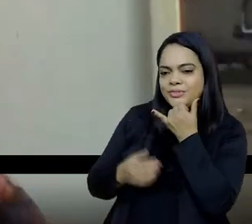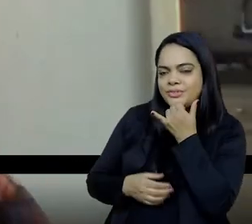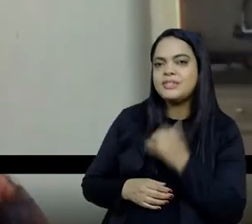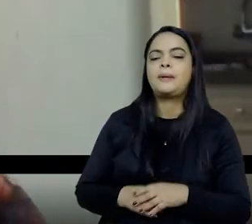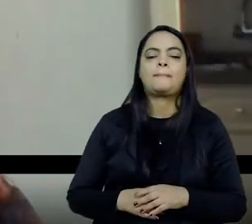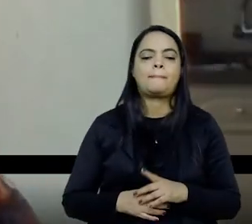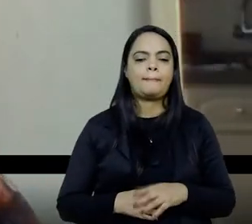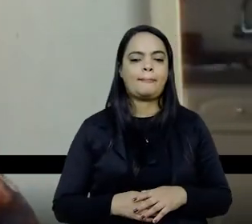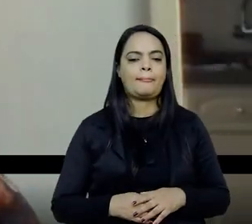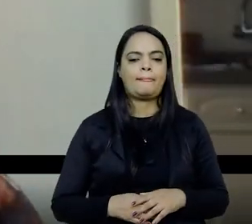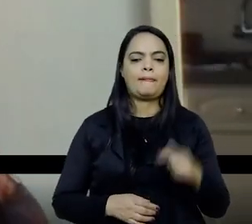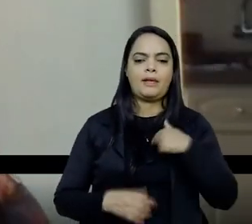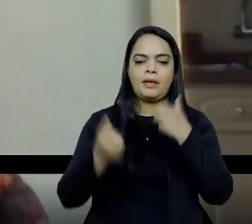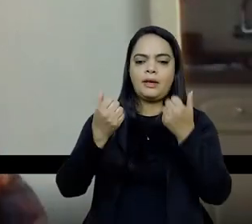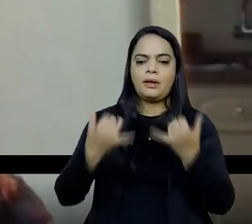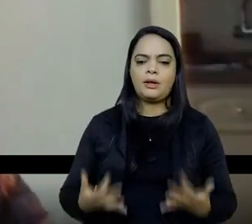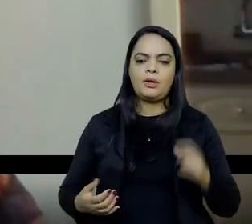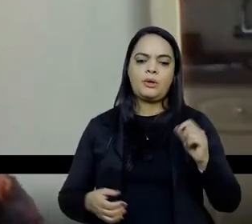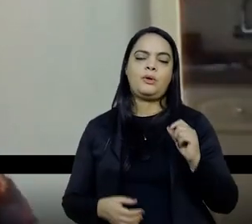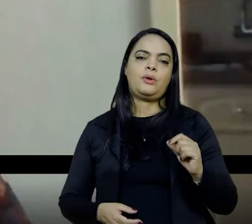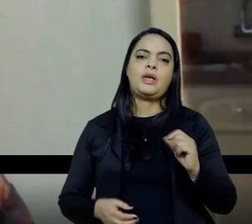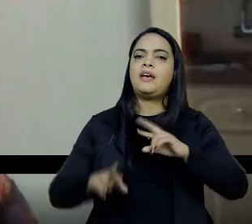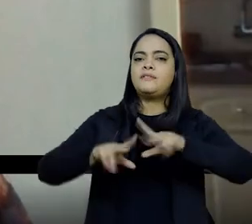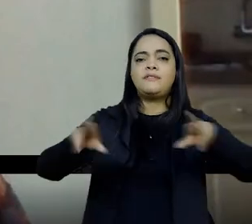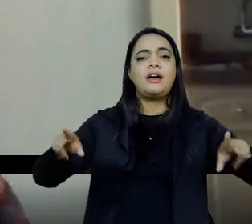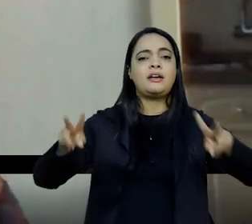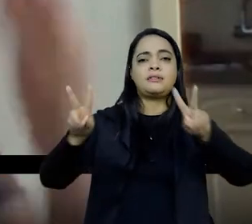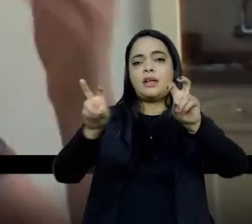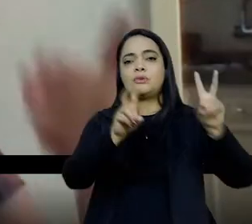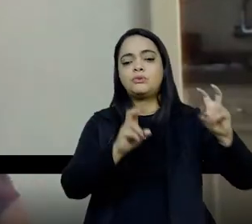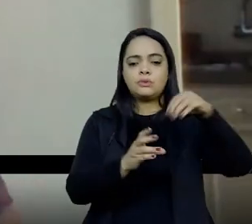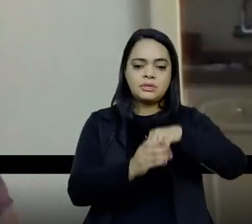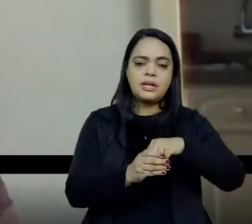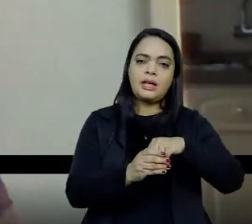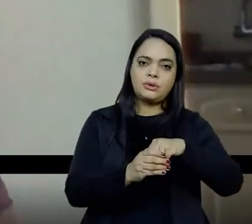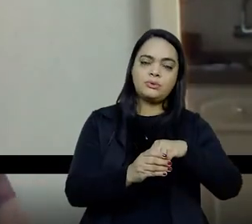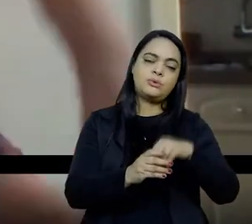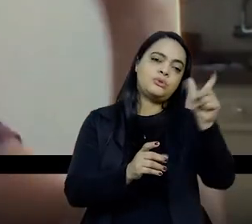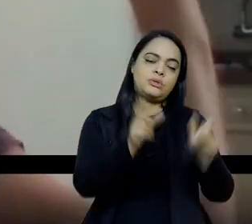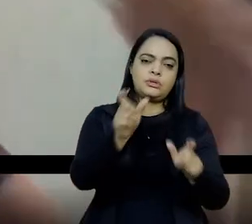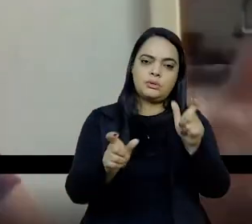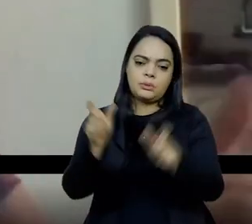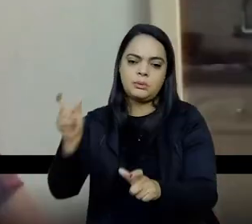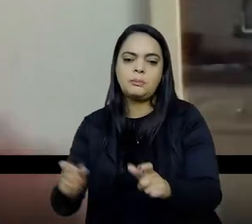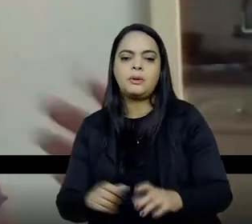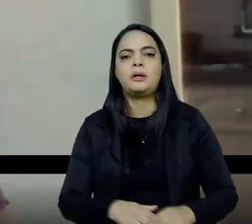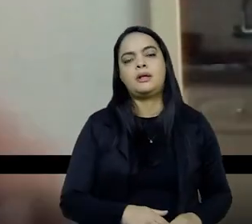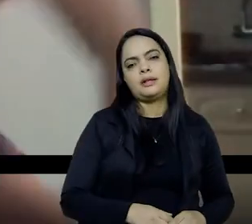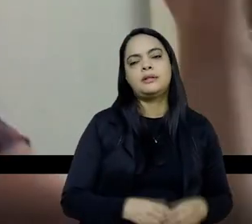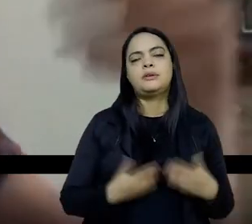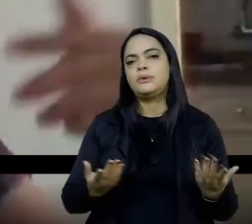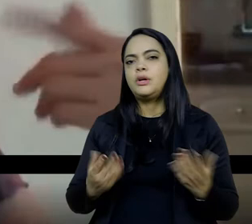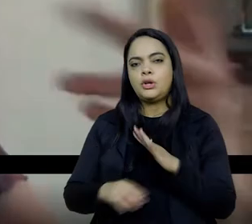decidimos colocar interseccionalidade de gênero, raça, classe, idade, região em todos os sujeitos, então, todos os sujeitos,